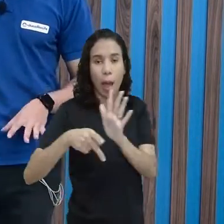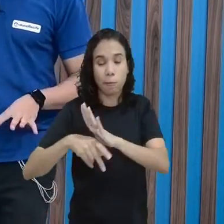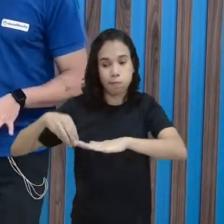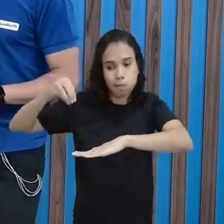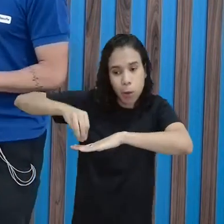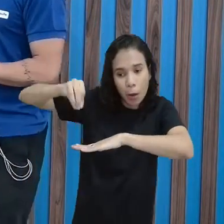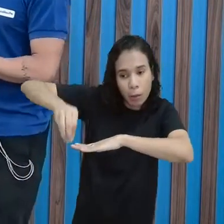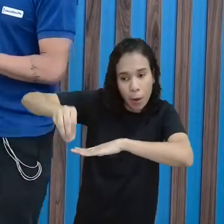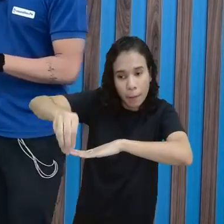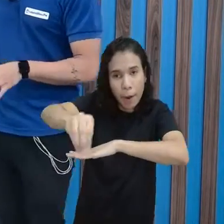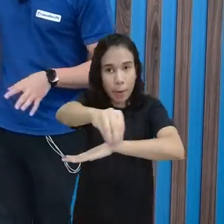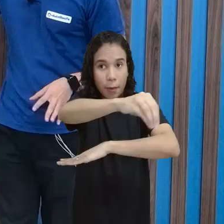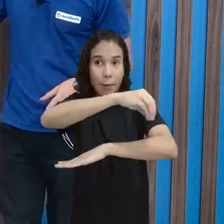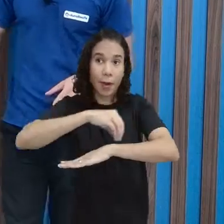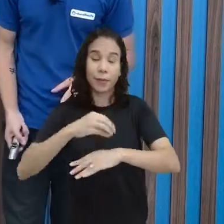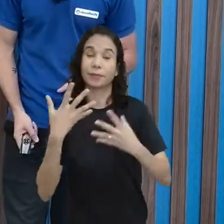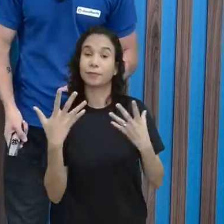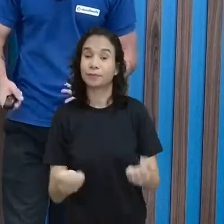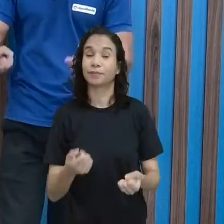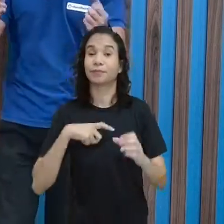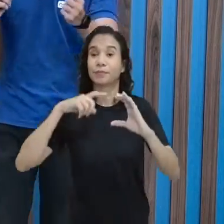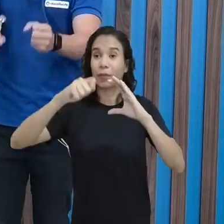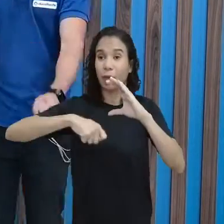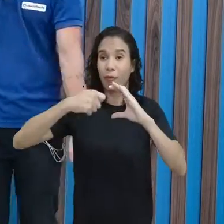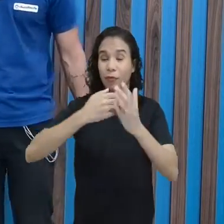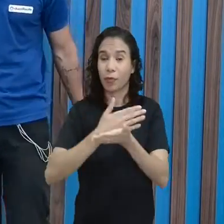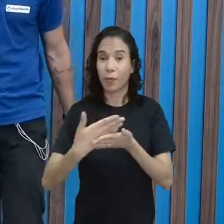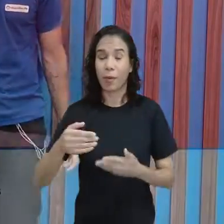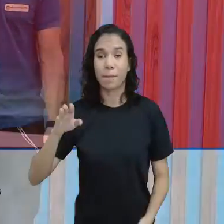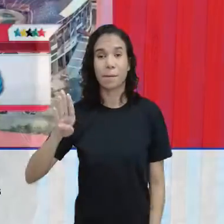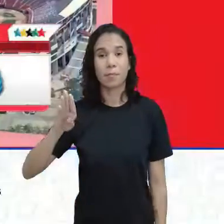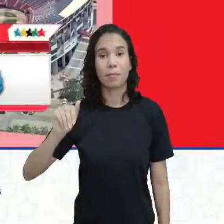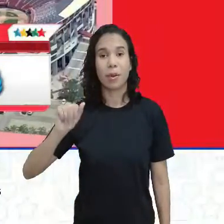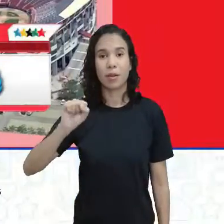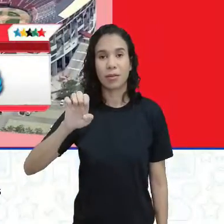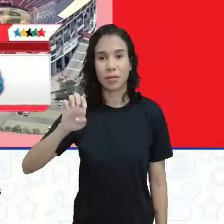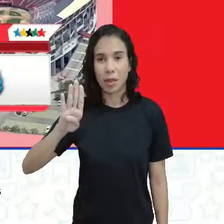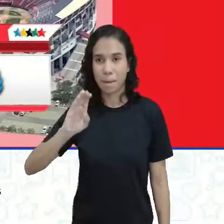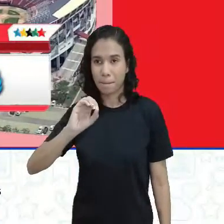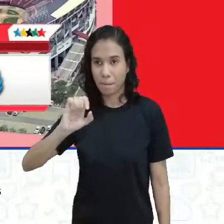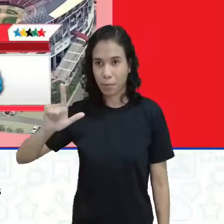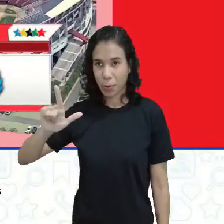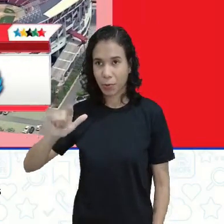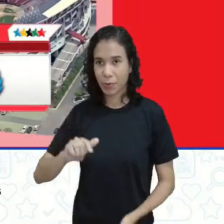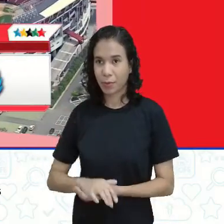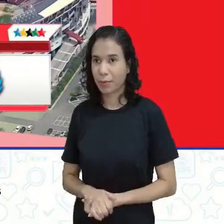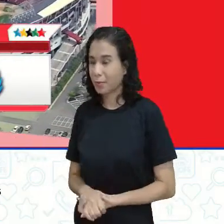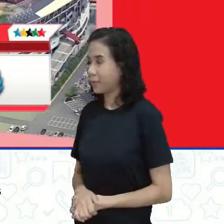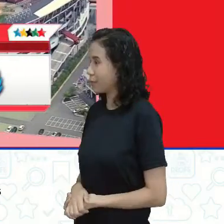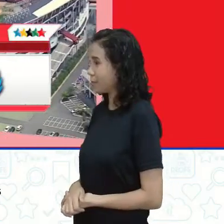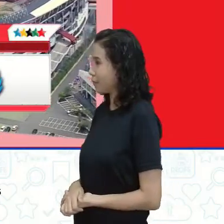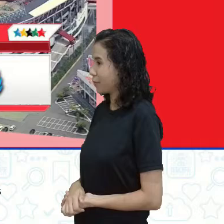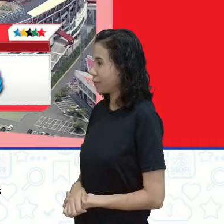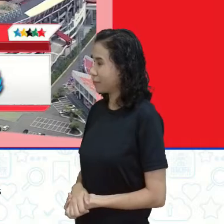possíveis. E aí, vamos aos vídeos começando pelo baseball. Home run!